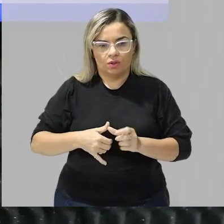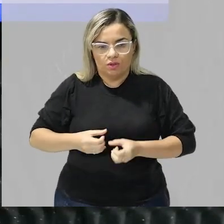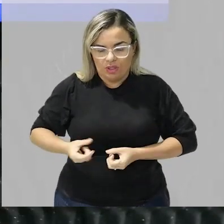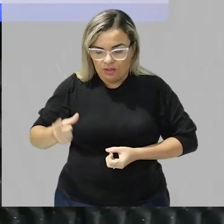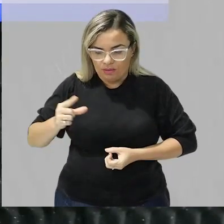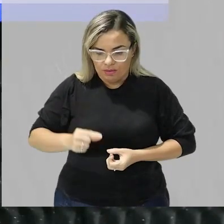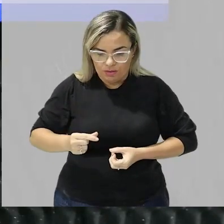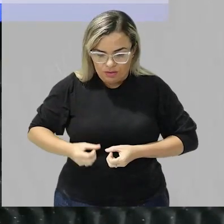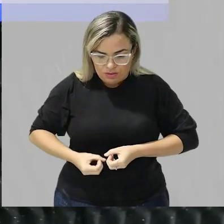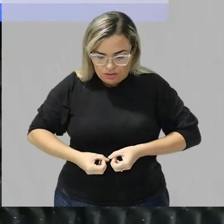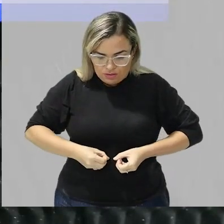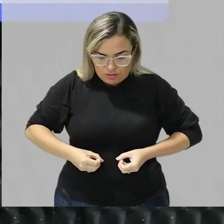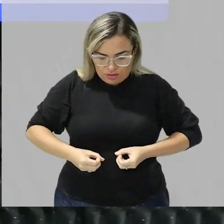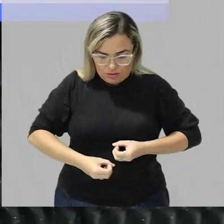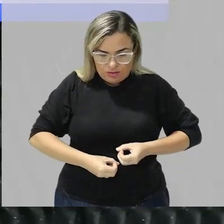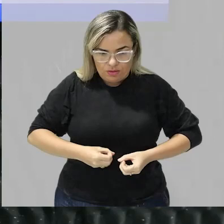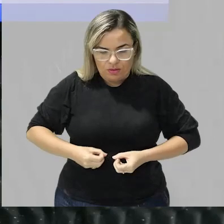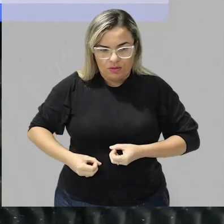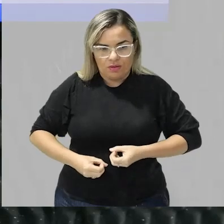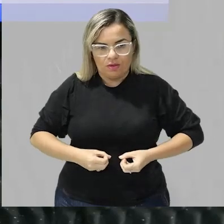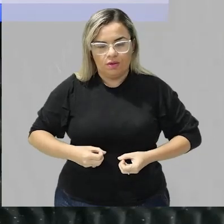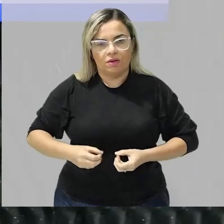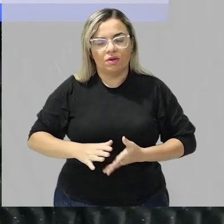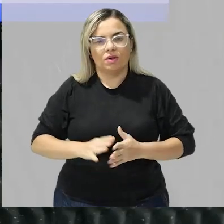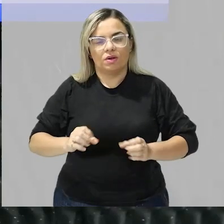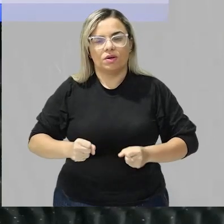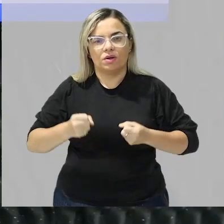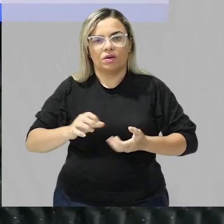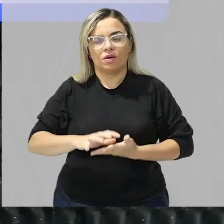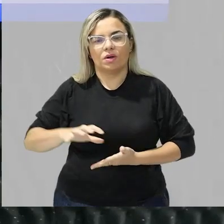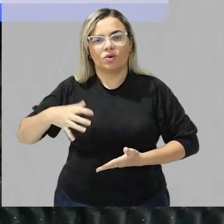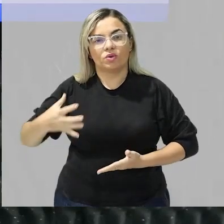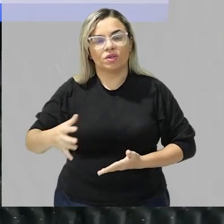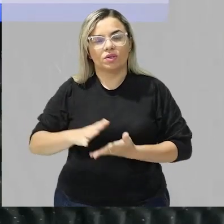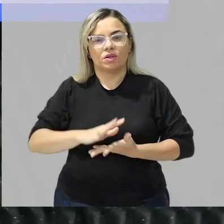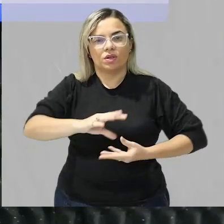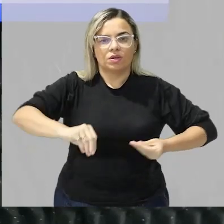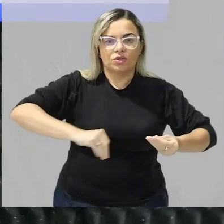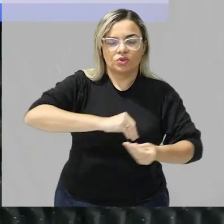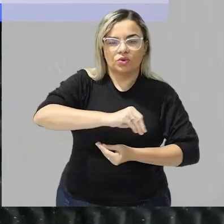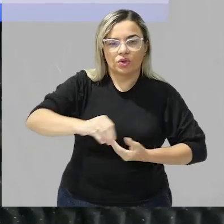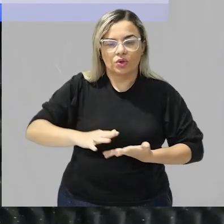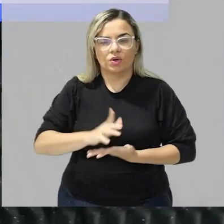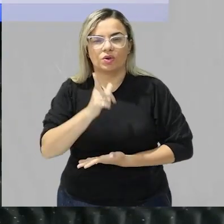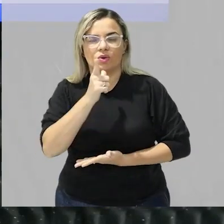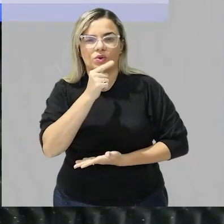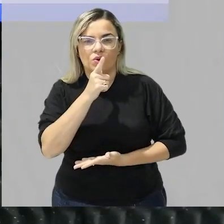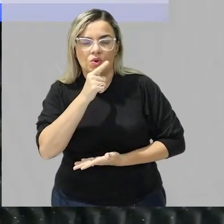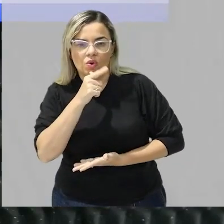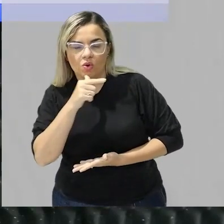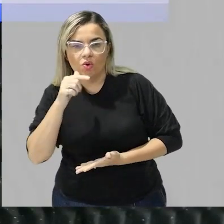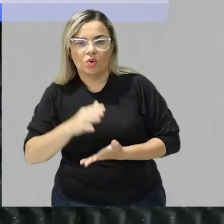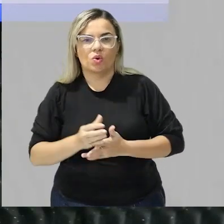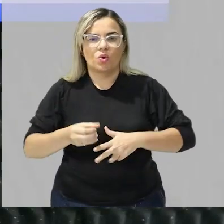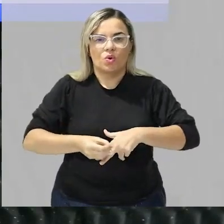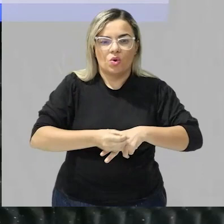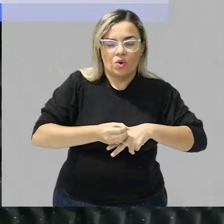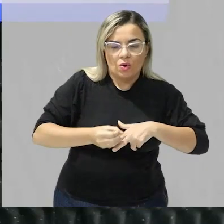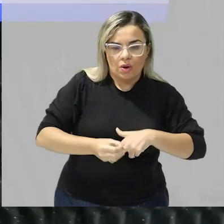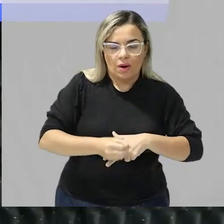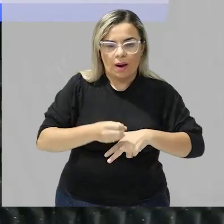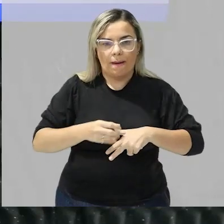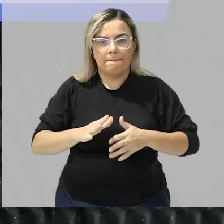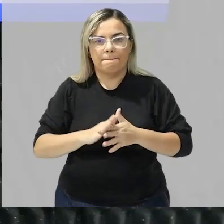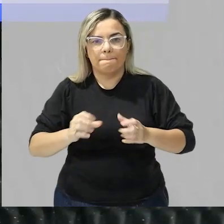gorduras essa emulsificação é para poder ocorrer a mistura por exemplo da água com as gorduras para que as enzimas